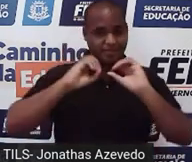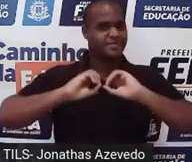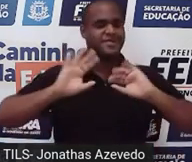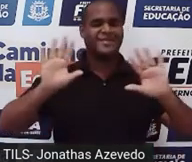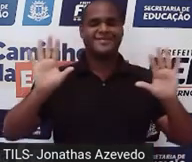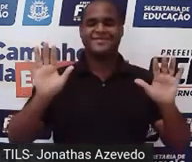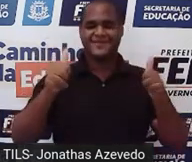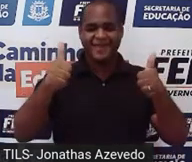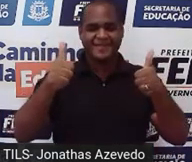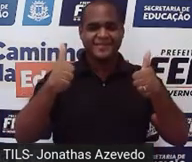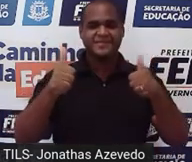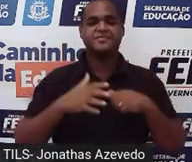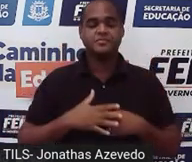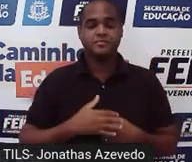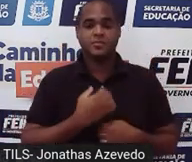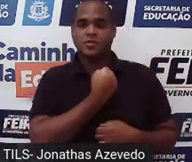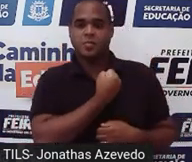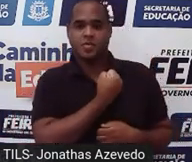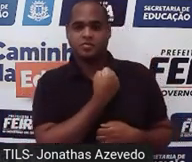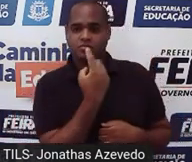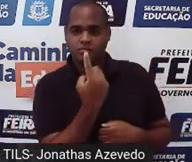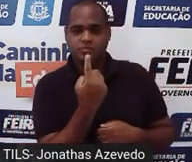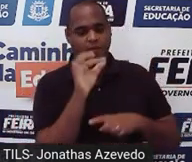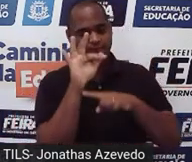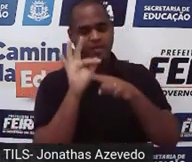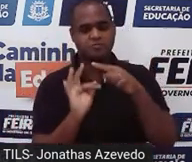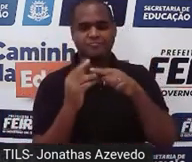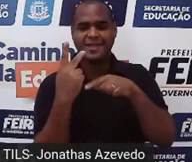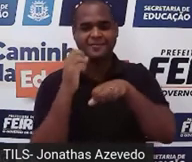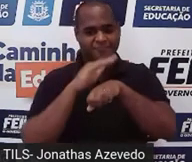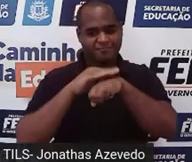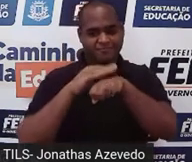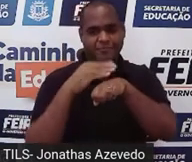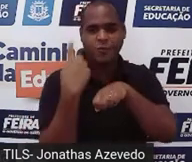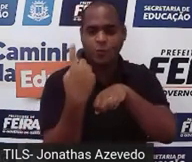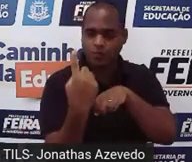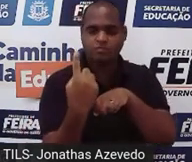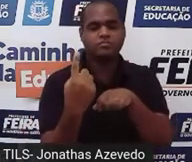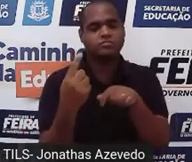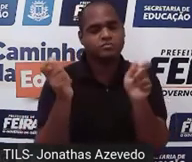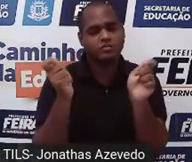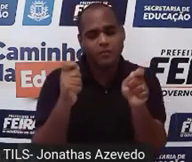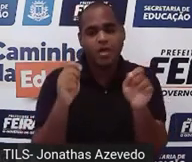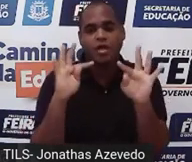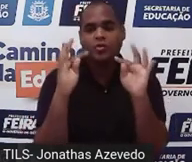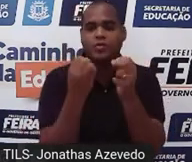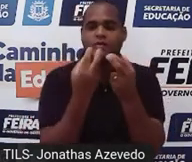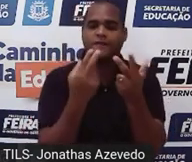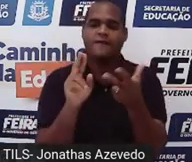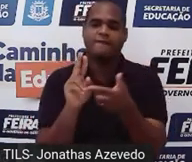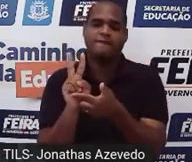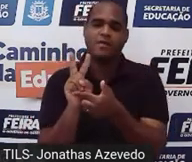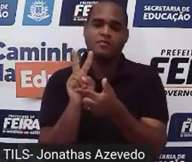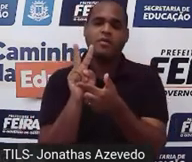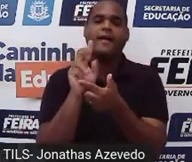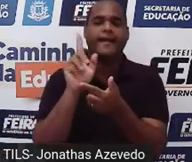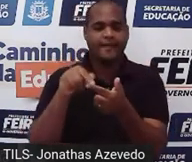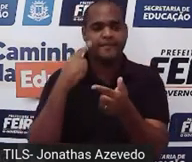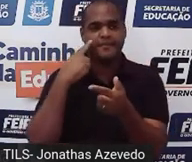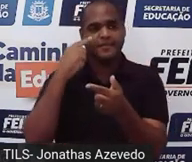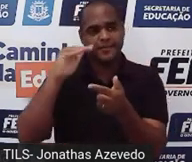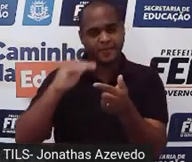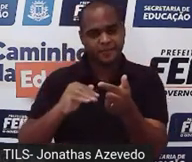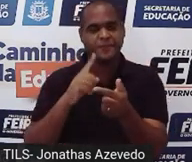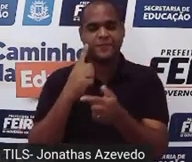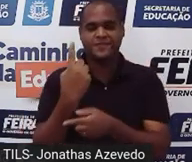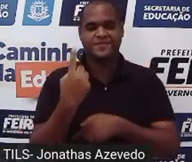Tem numerador 1, fração unitária, toda fração unitária vai representar um valor menor que 1.